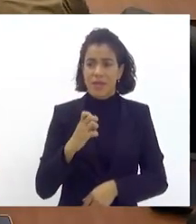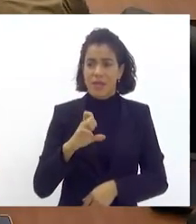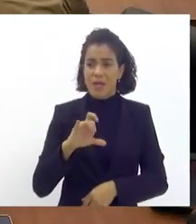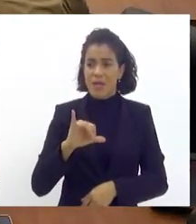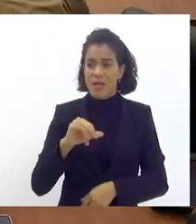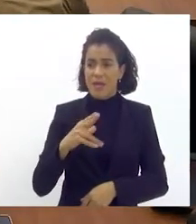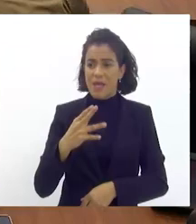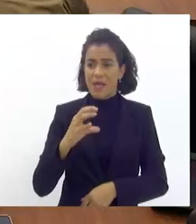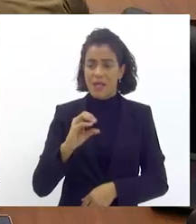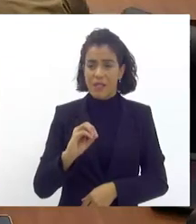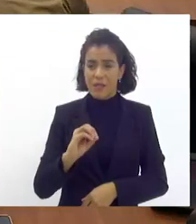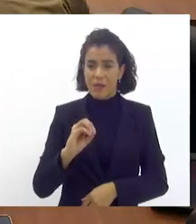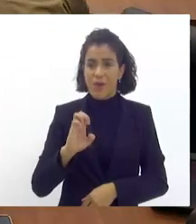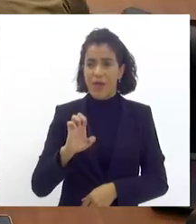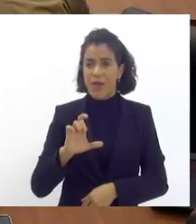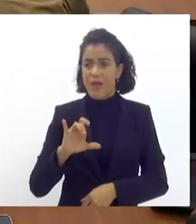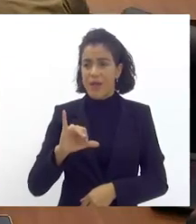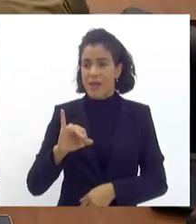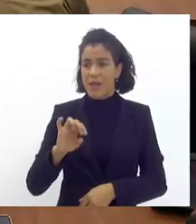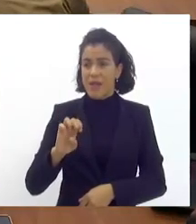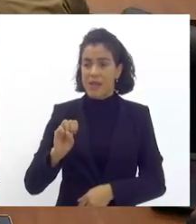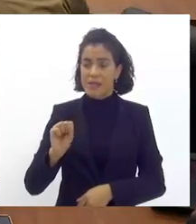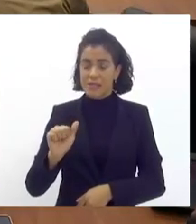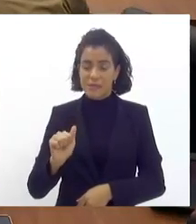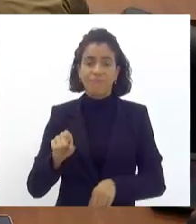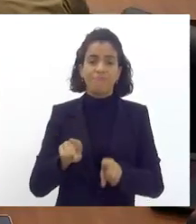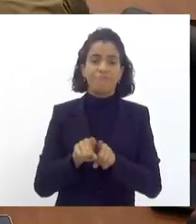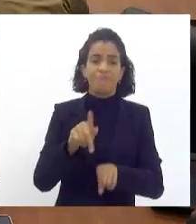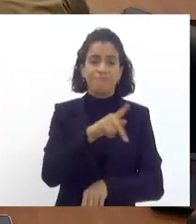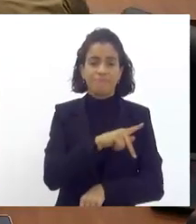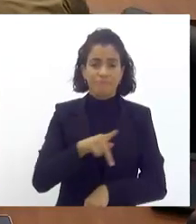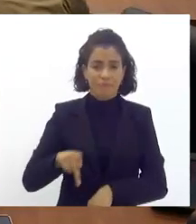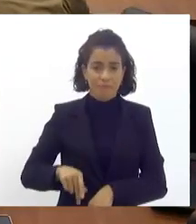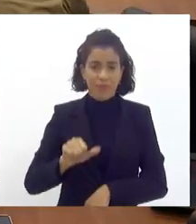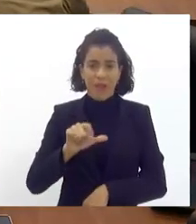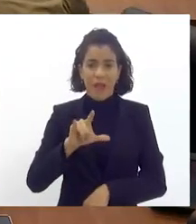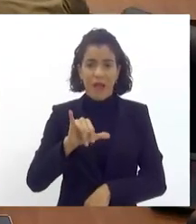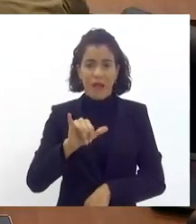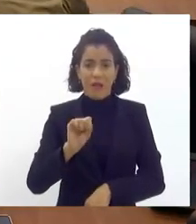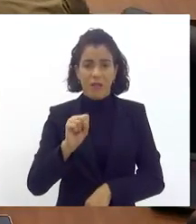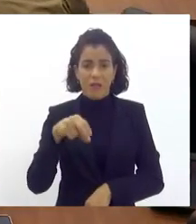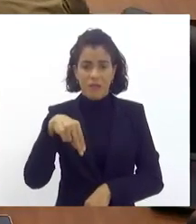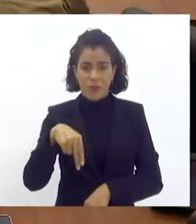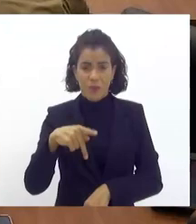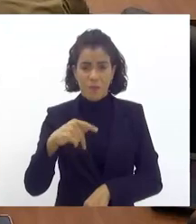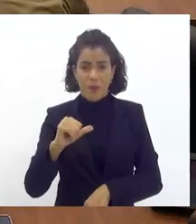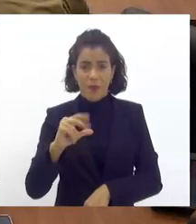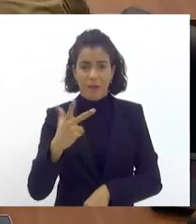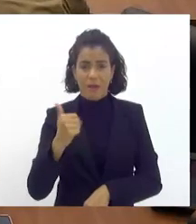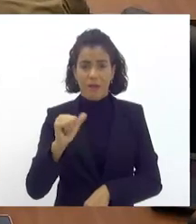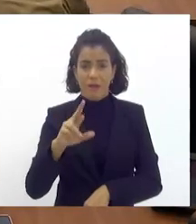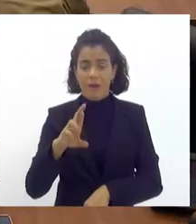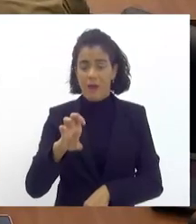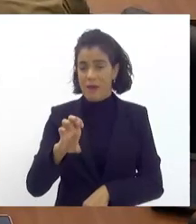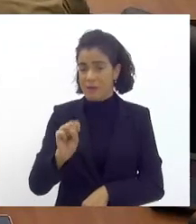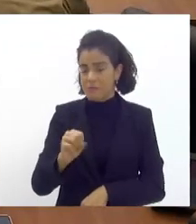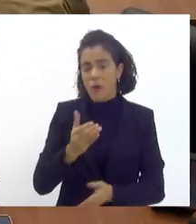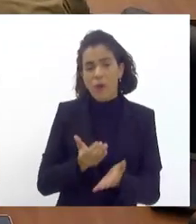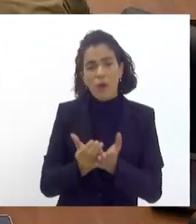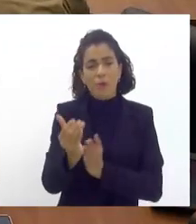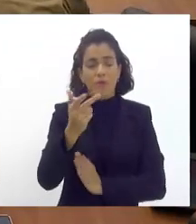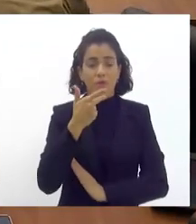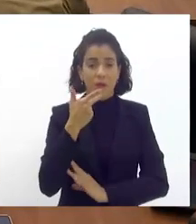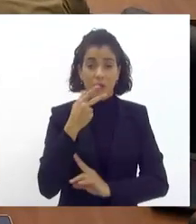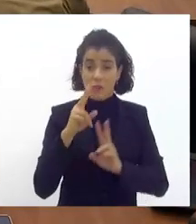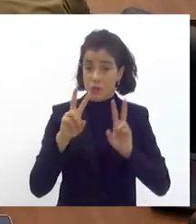que a gente tem muito apreço amigo Elinho o nosso presidente Alice Palhares que é o nosso presidente da nossa liga eu vou começar falando da